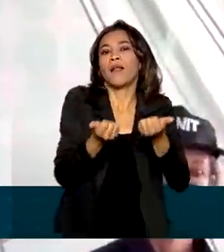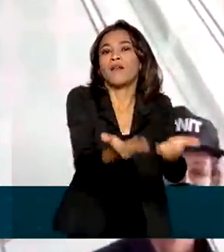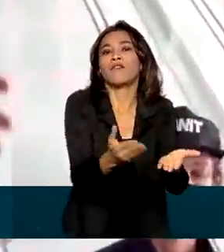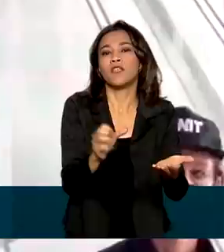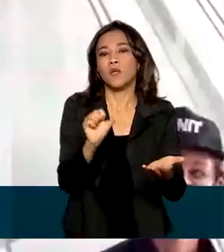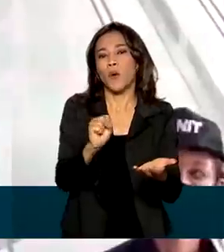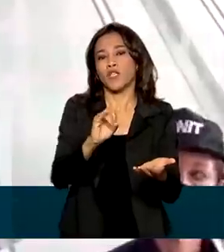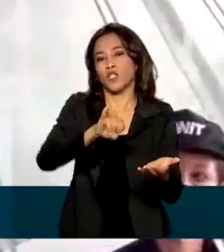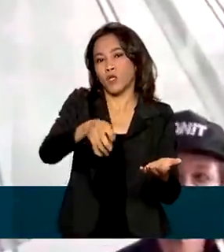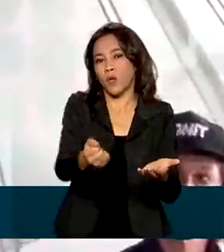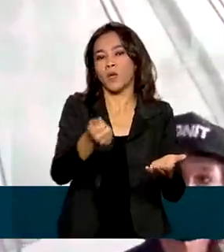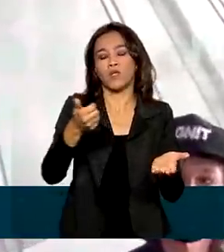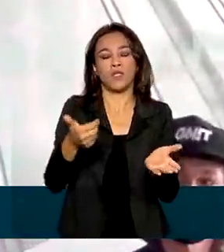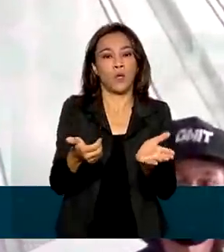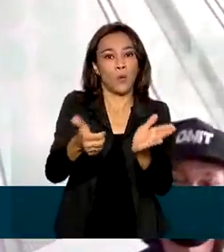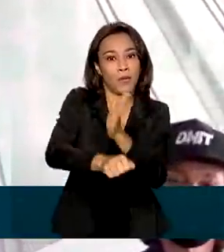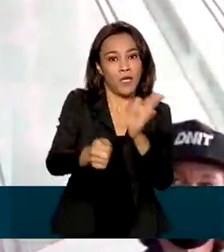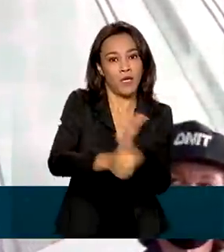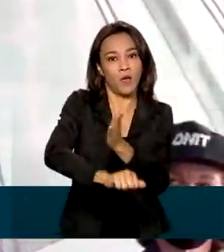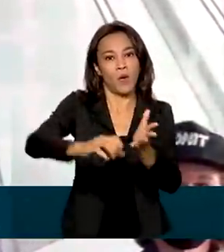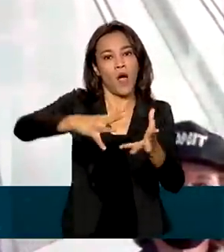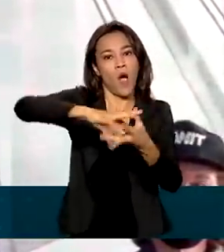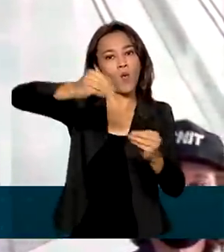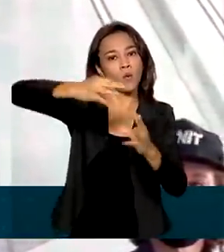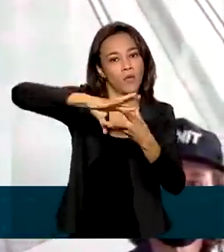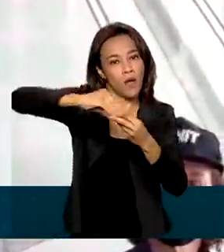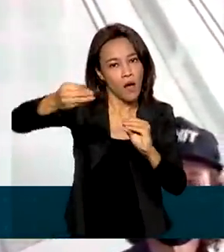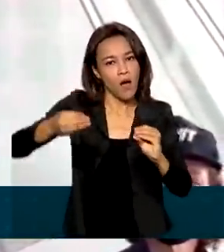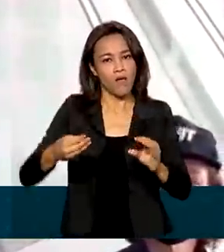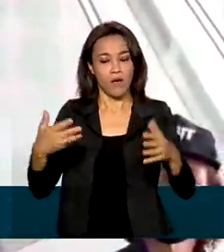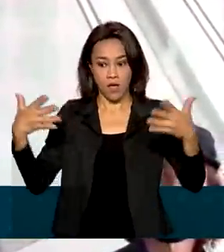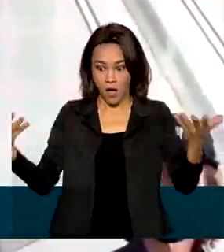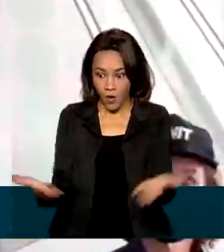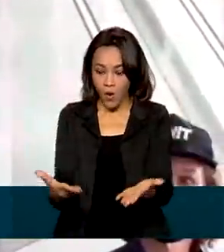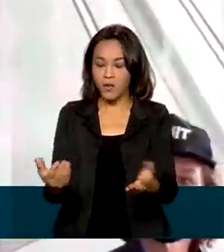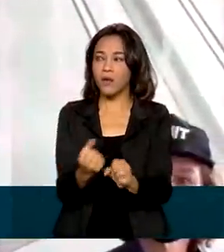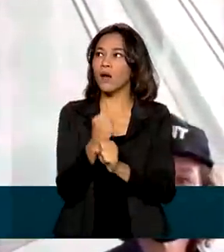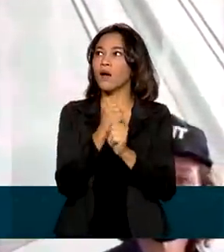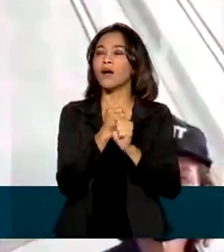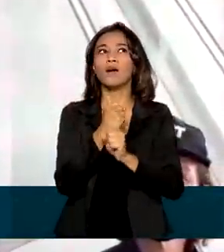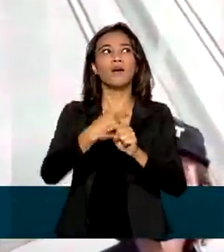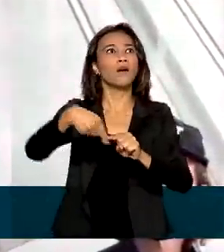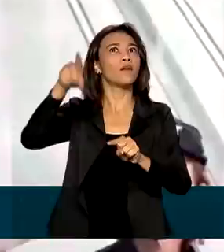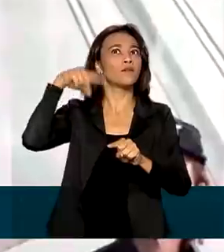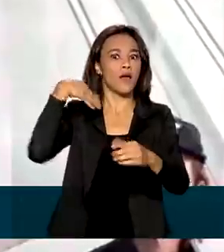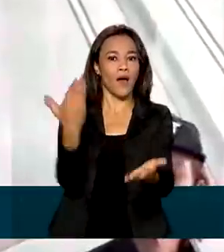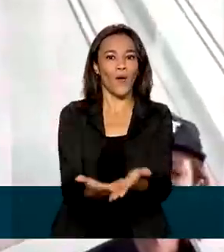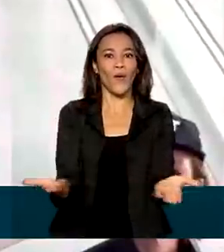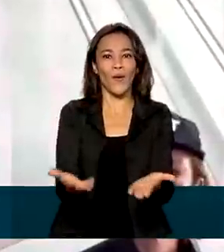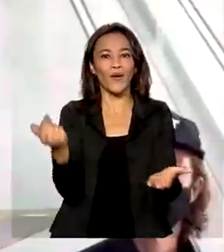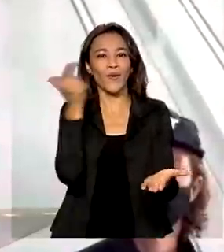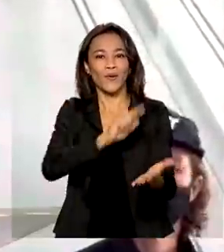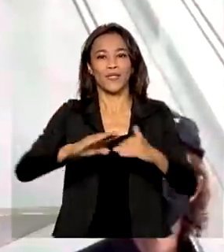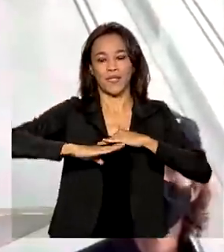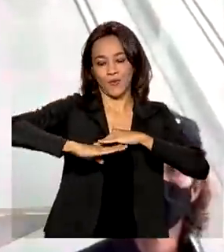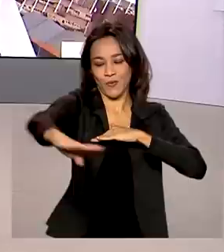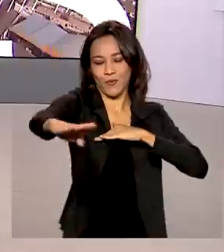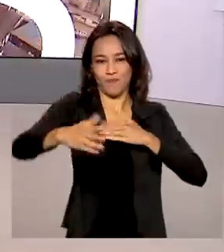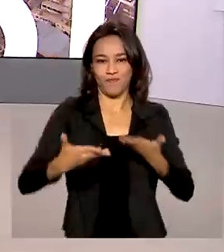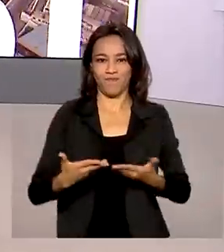milho, o algodão, e que agora, depois de muito tempo e depois de tanta crença, vai receber a sua infraestrutura.